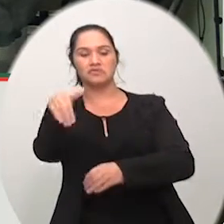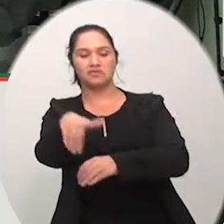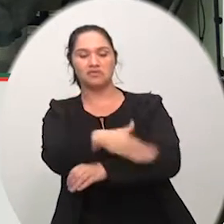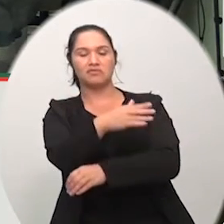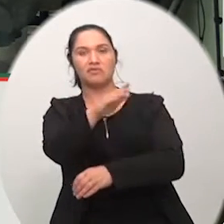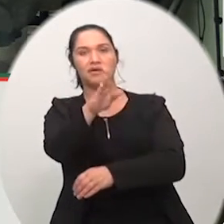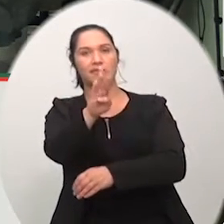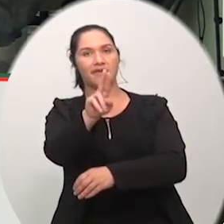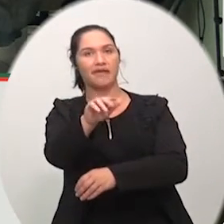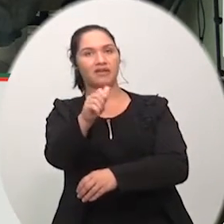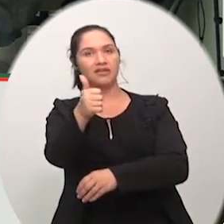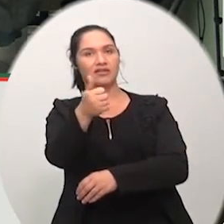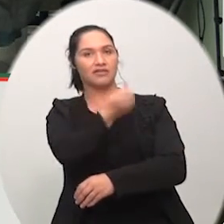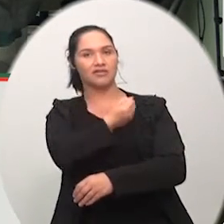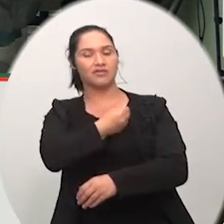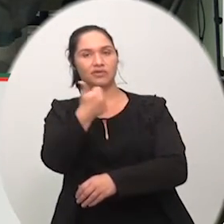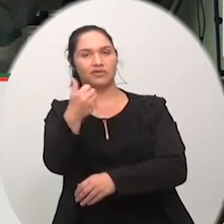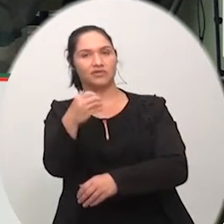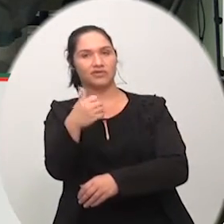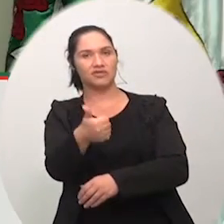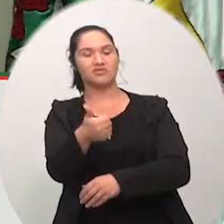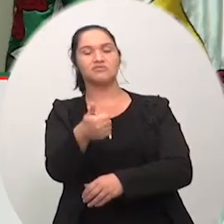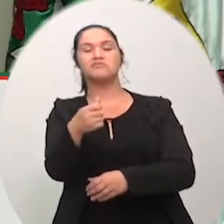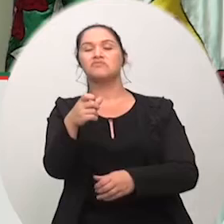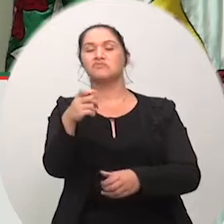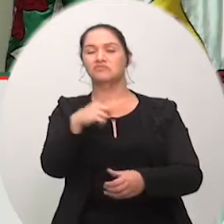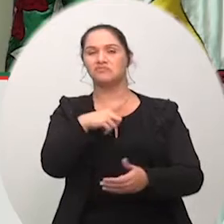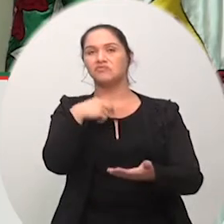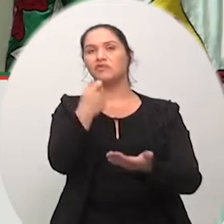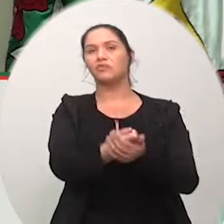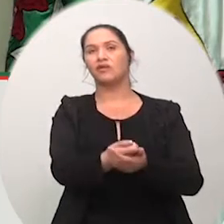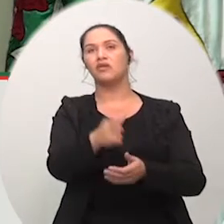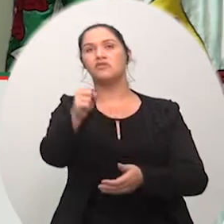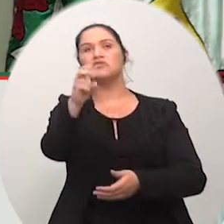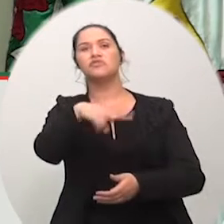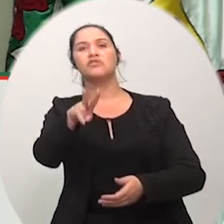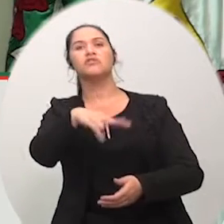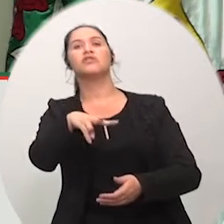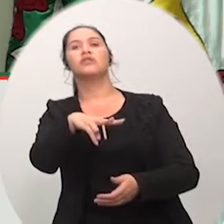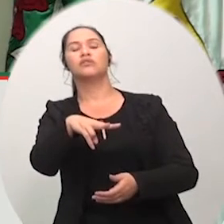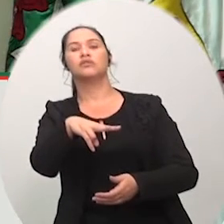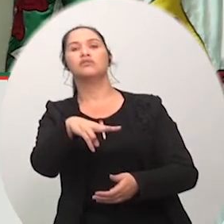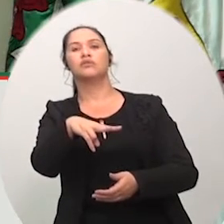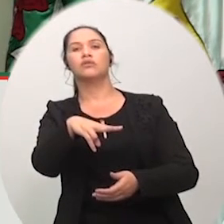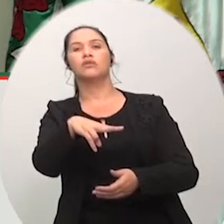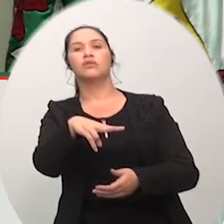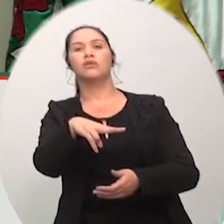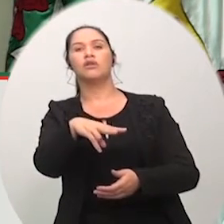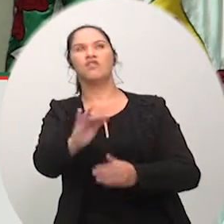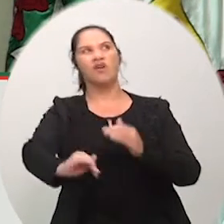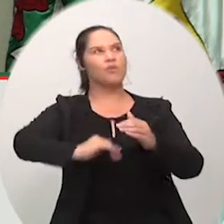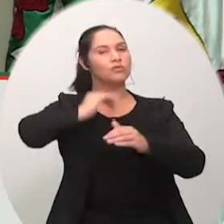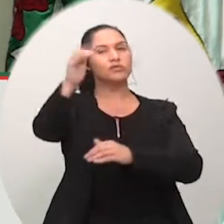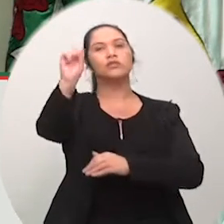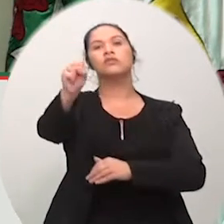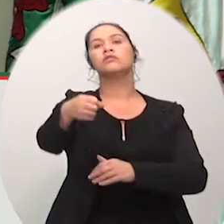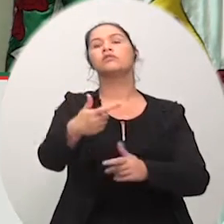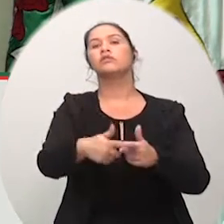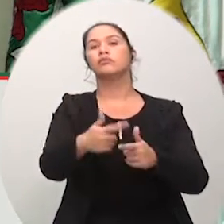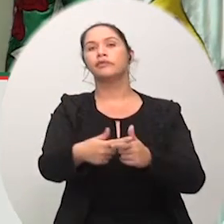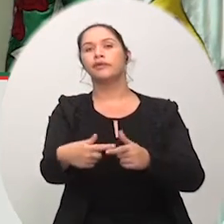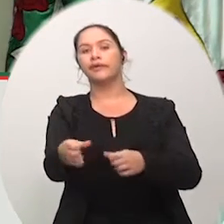parte e vereador Júlio Camins que nós vamos além isso beira a falta de respeito porque em